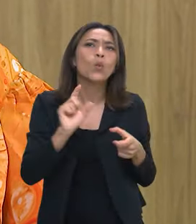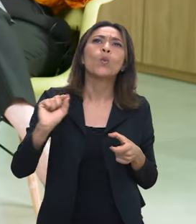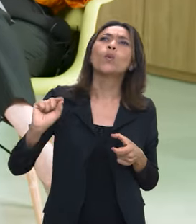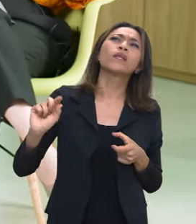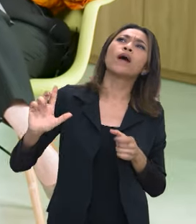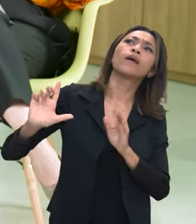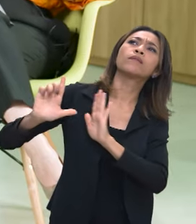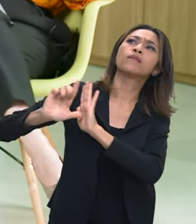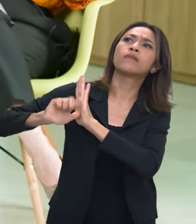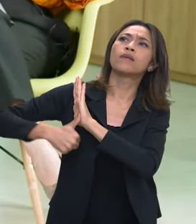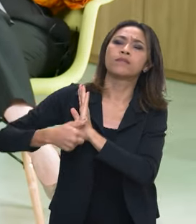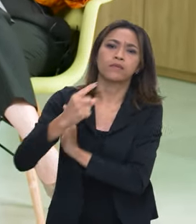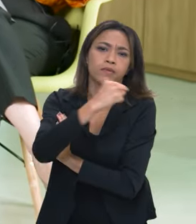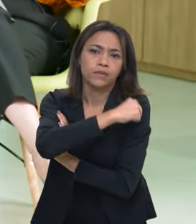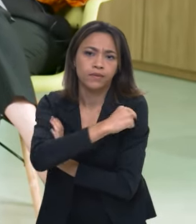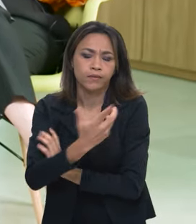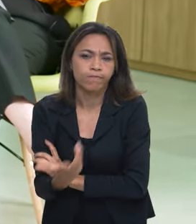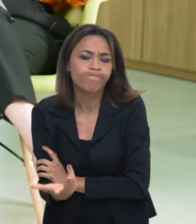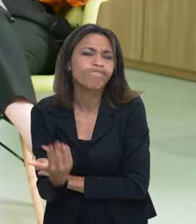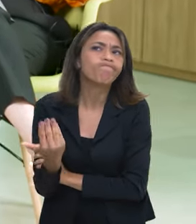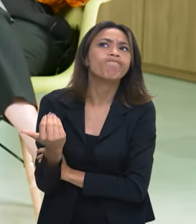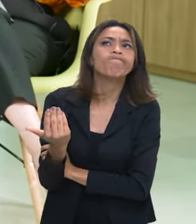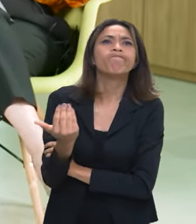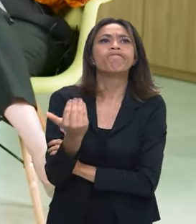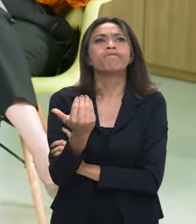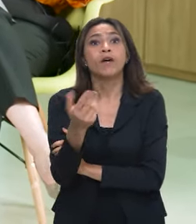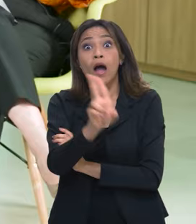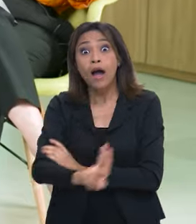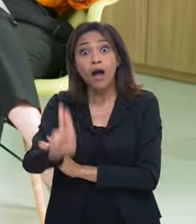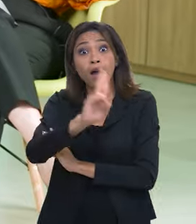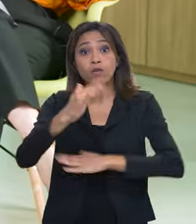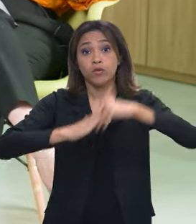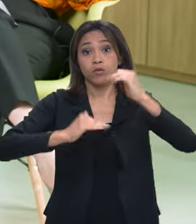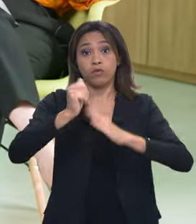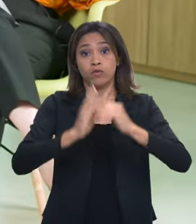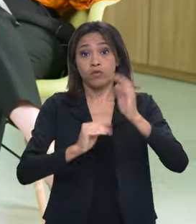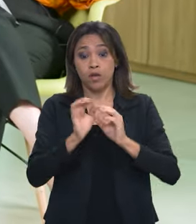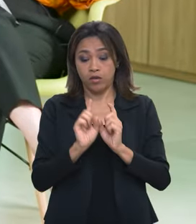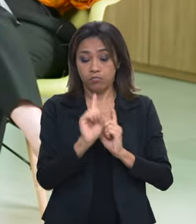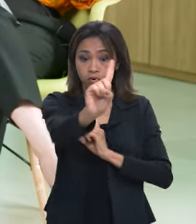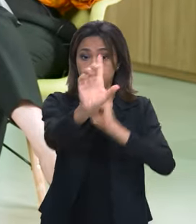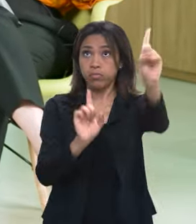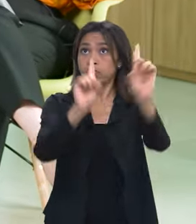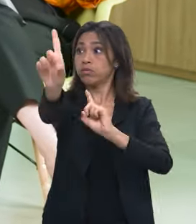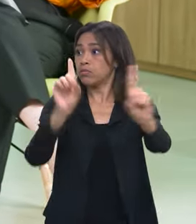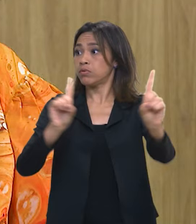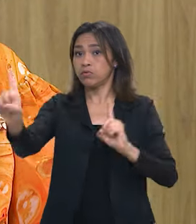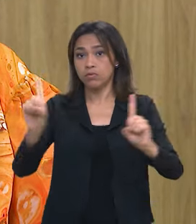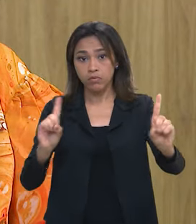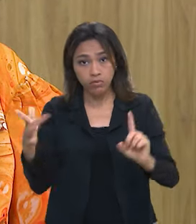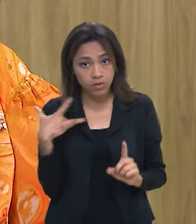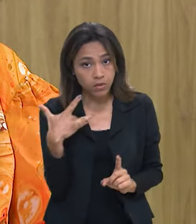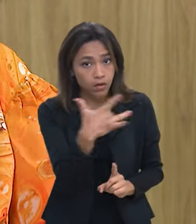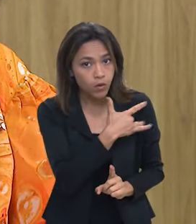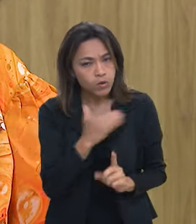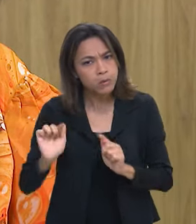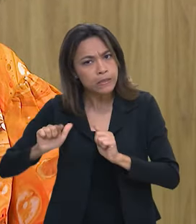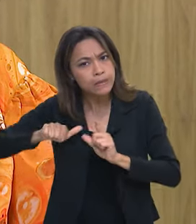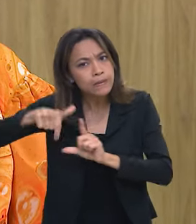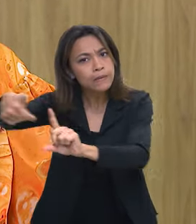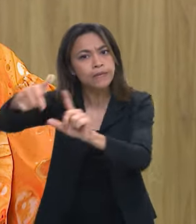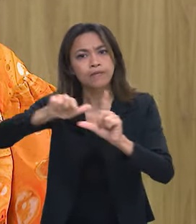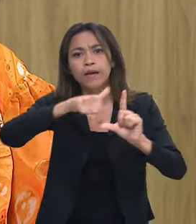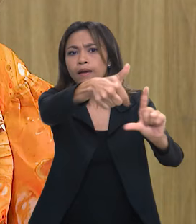está atrasando a vacinação, usar os agentes comunitários de saúde de uma maneira mais